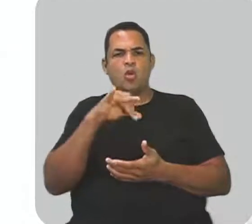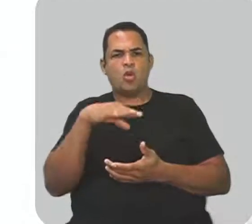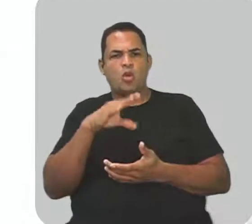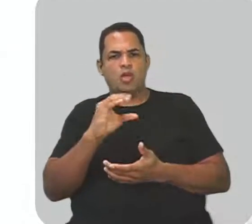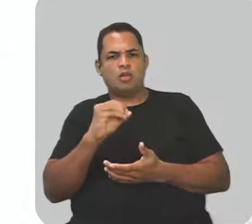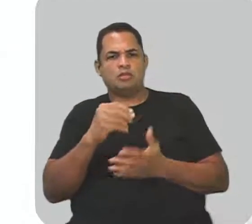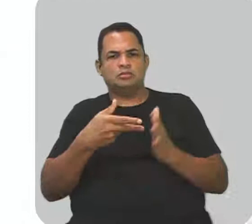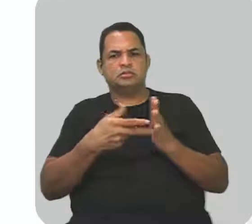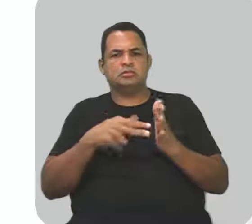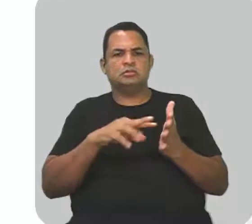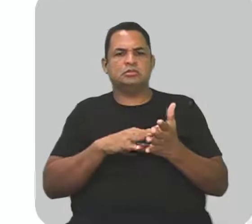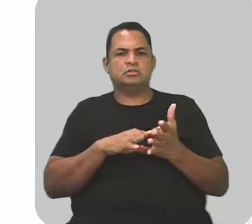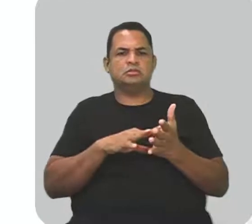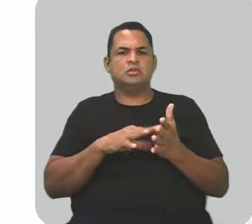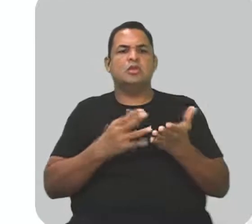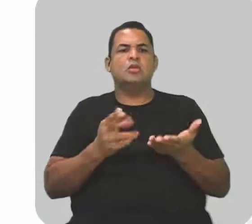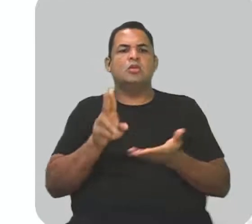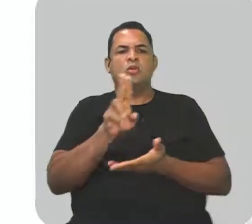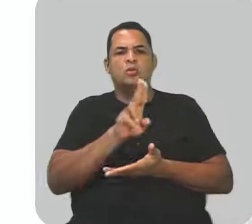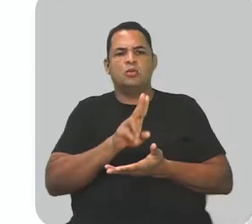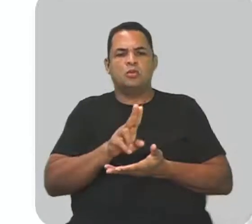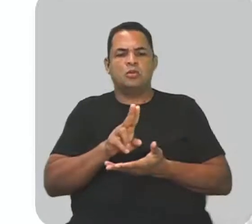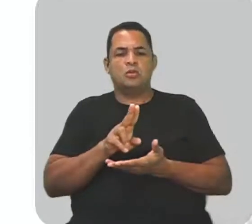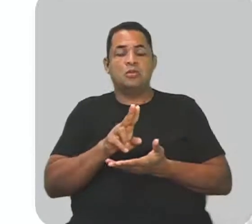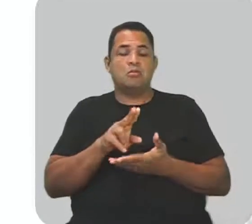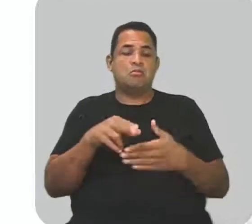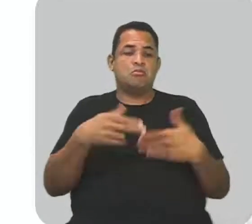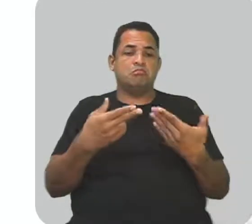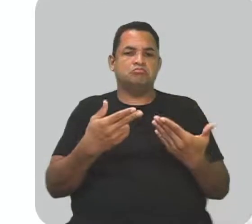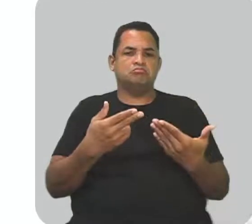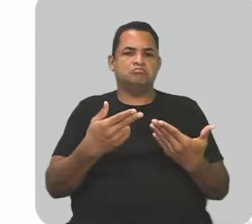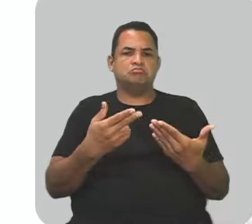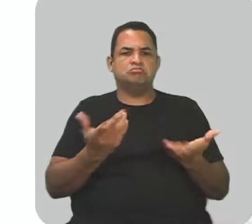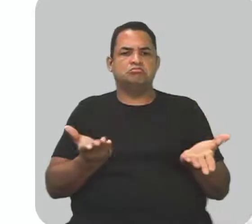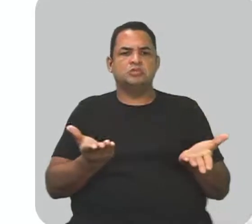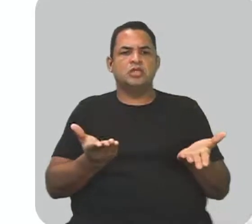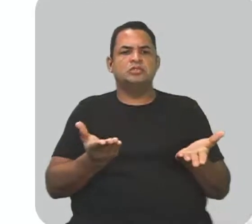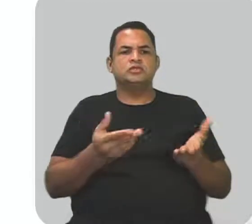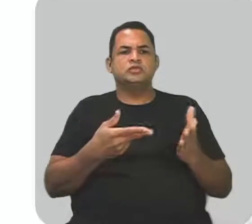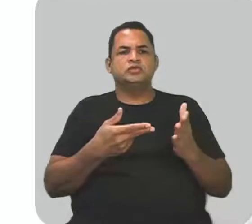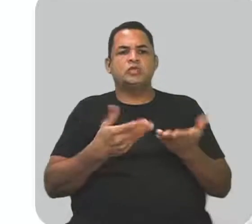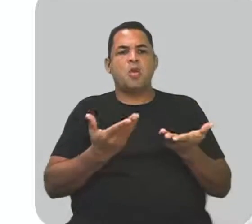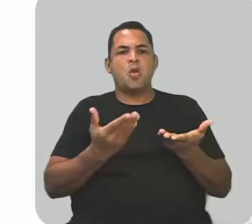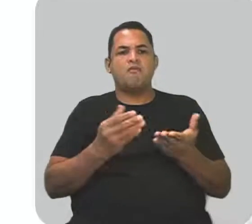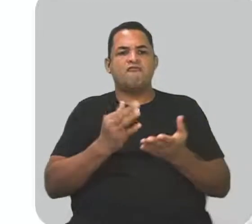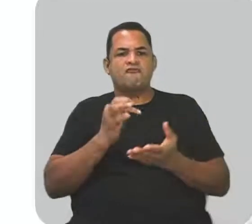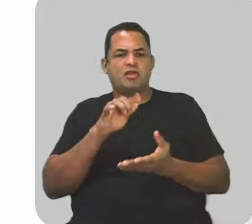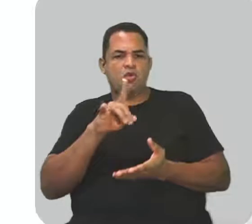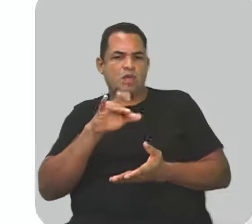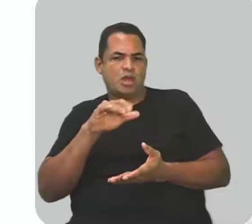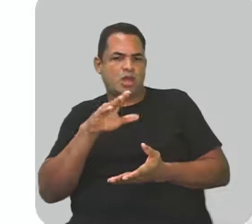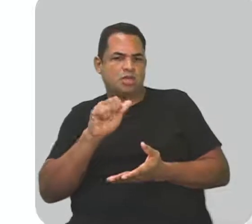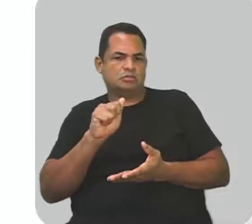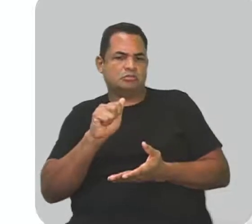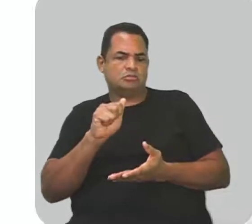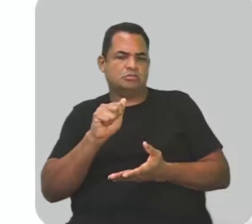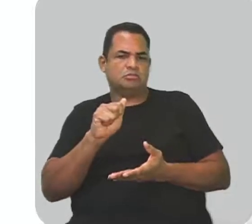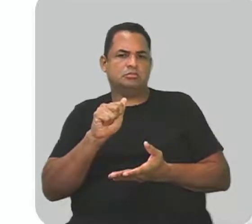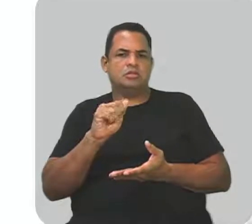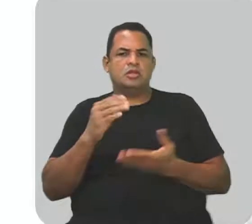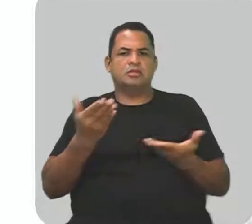tem um sentido... Conotativo. Significa que está sendo utilizado no seu sentido... Figurado.